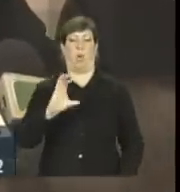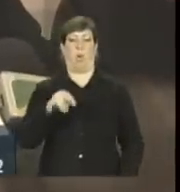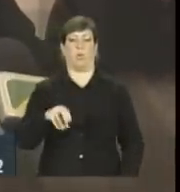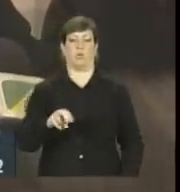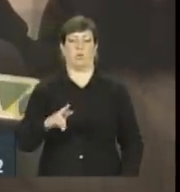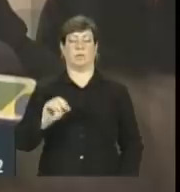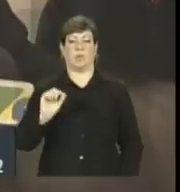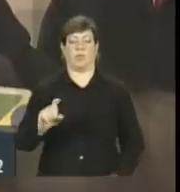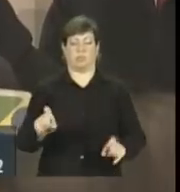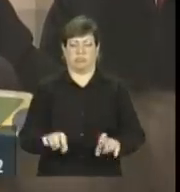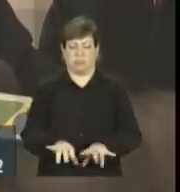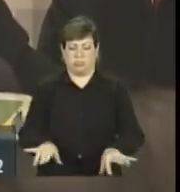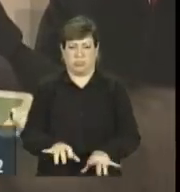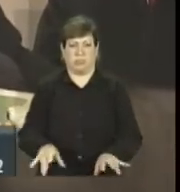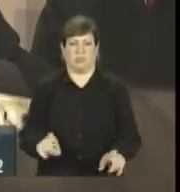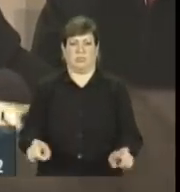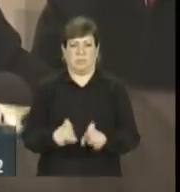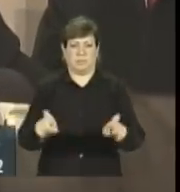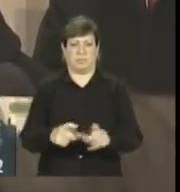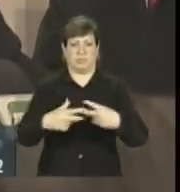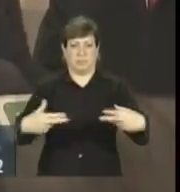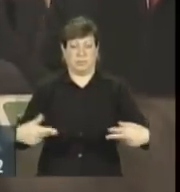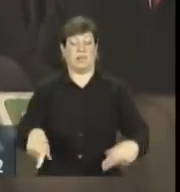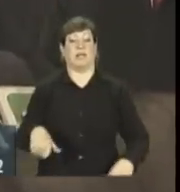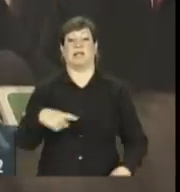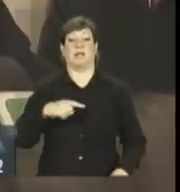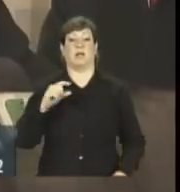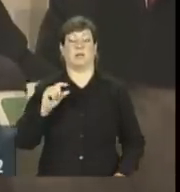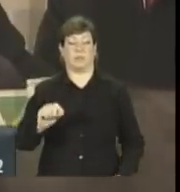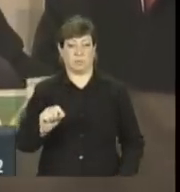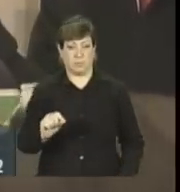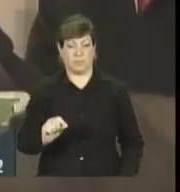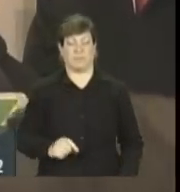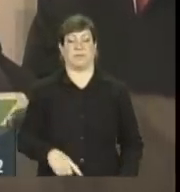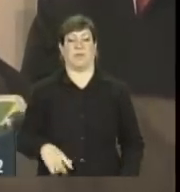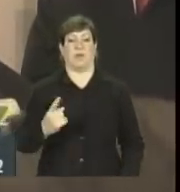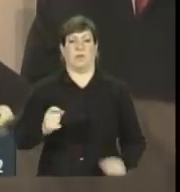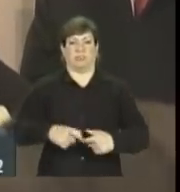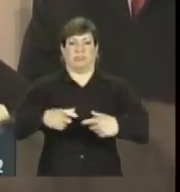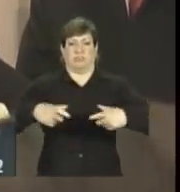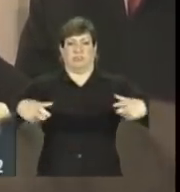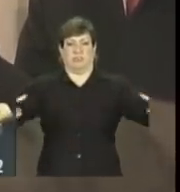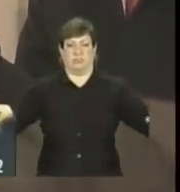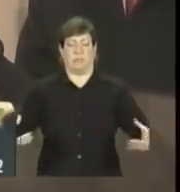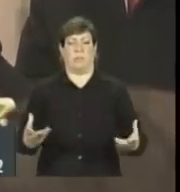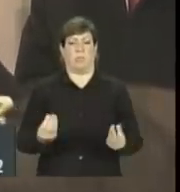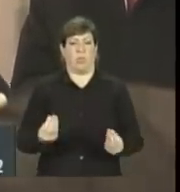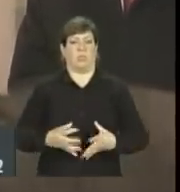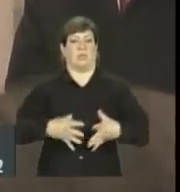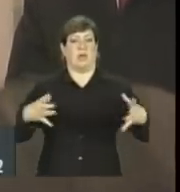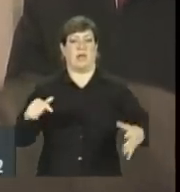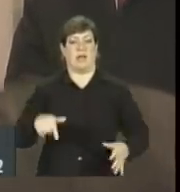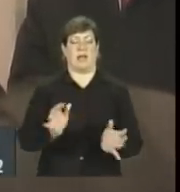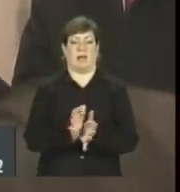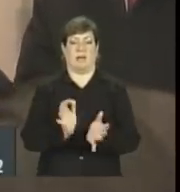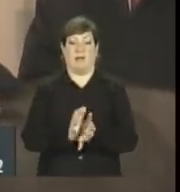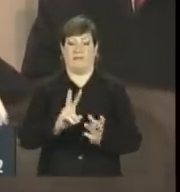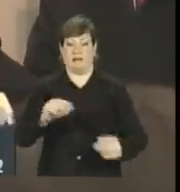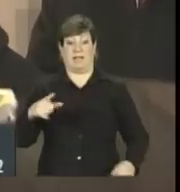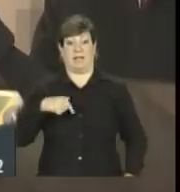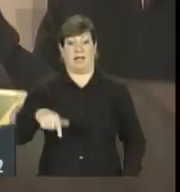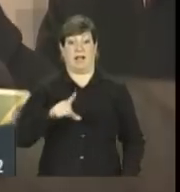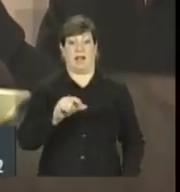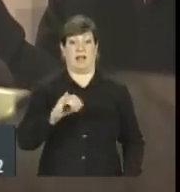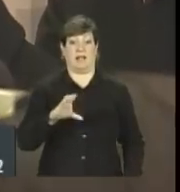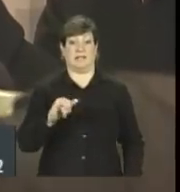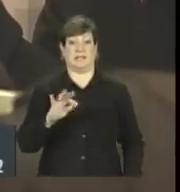computador e que tem necessariamente uma expansão nessa área muito grande, vai ter licitação agora